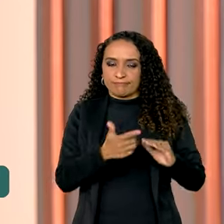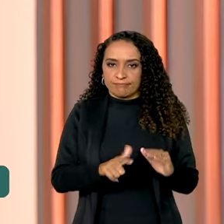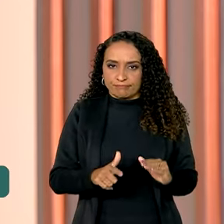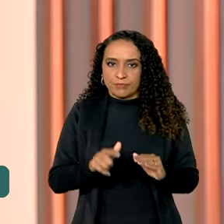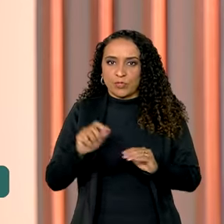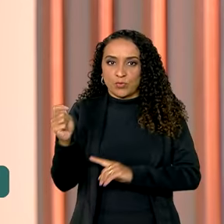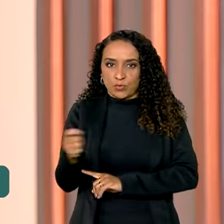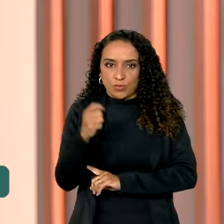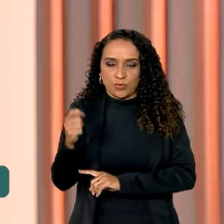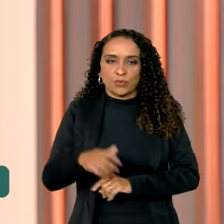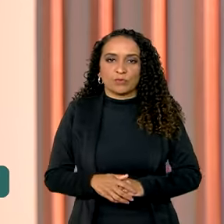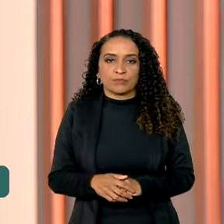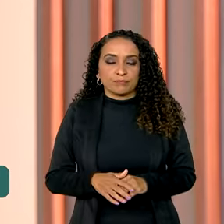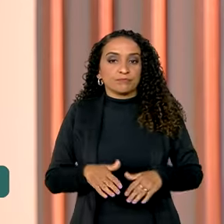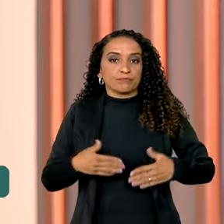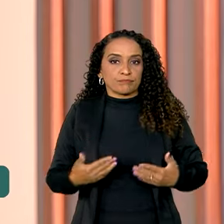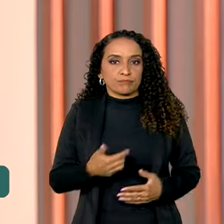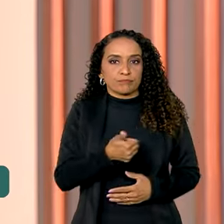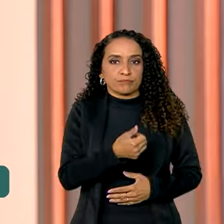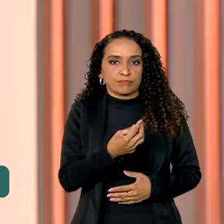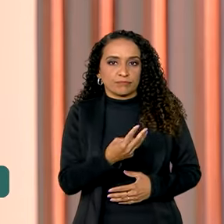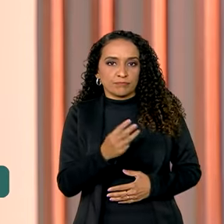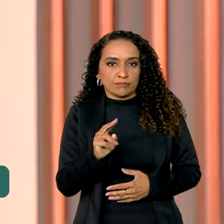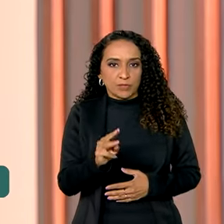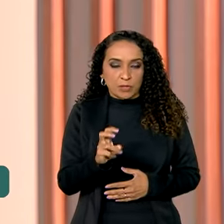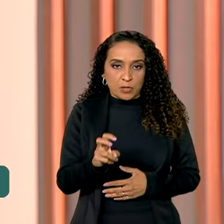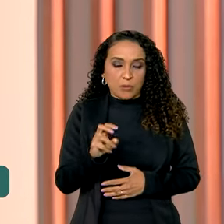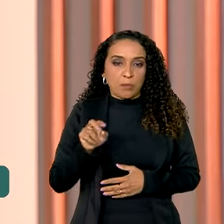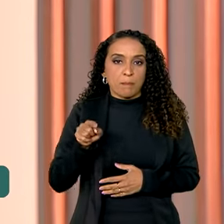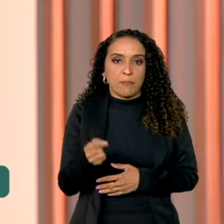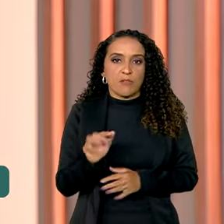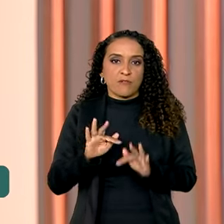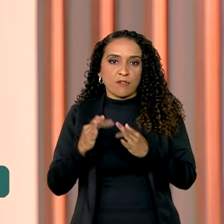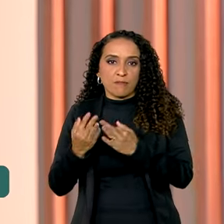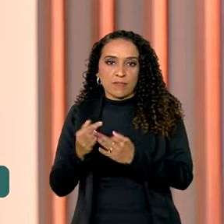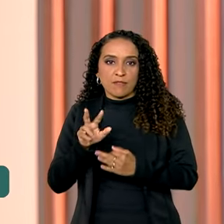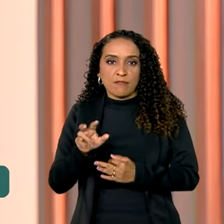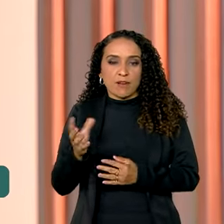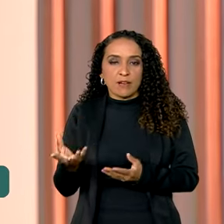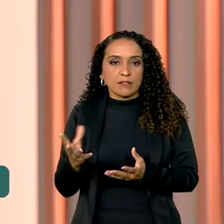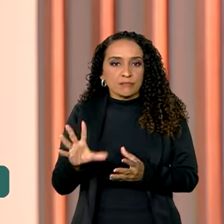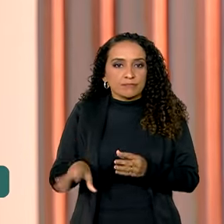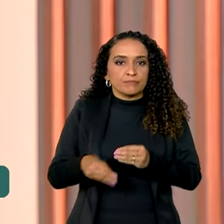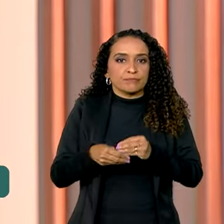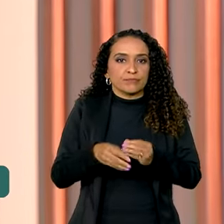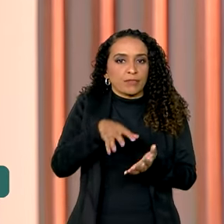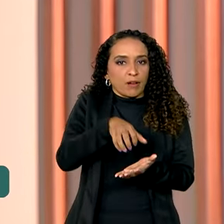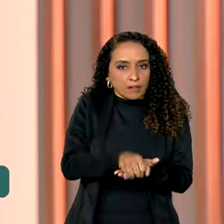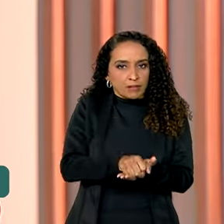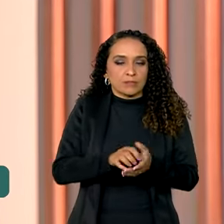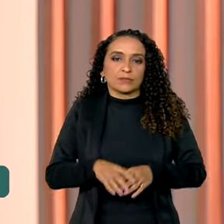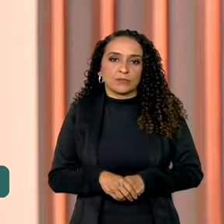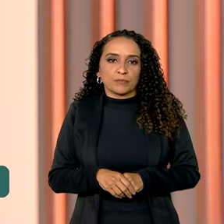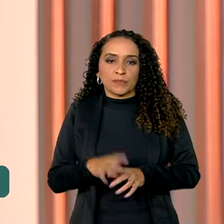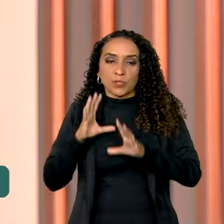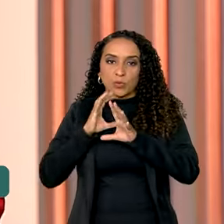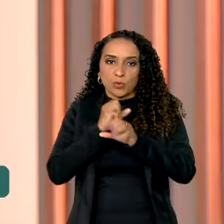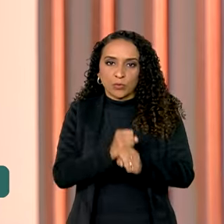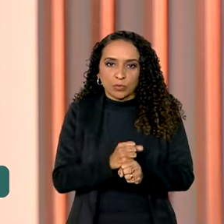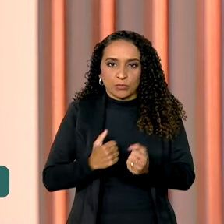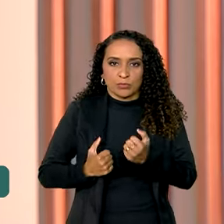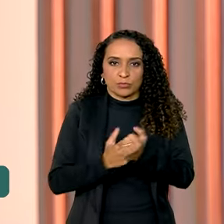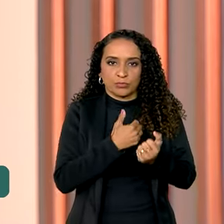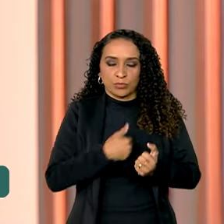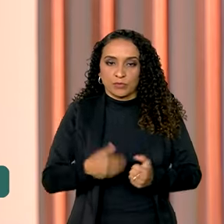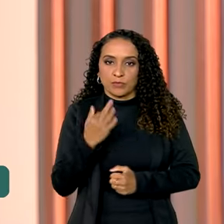Rio Grande do Sul. Com isso, 135 mil famílias vão ser incluídas no cadastro. Ao todo, o